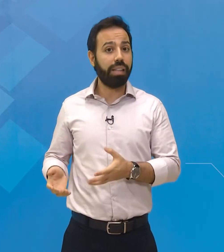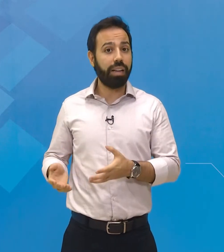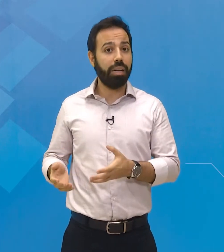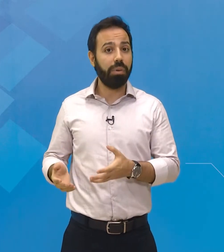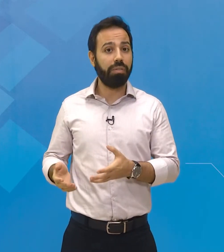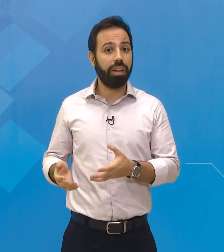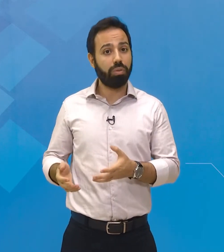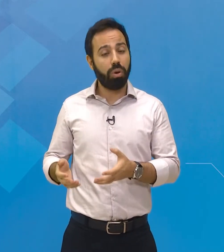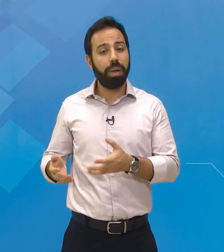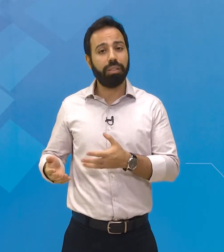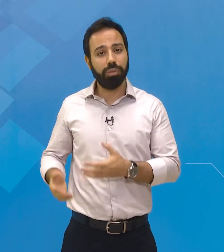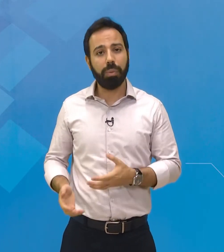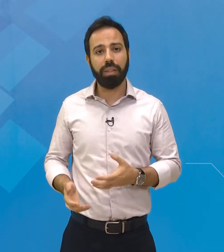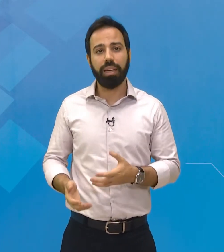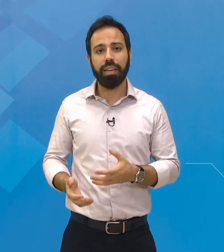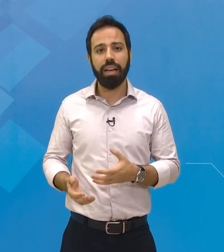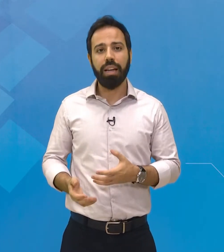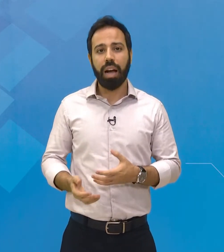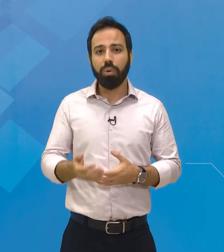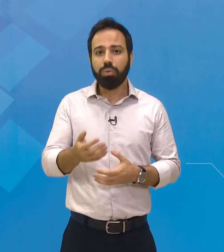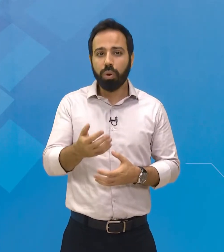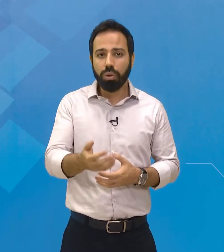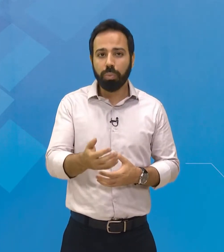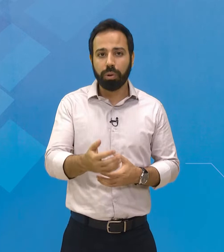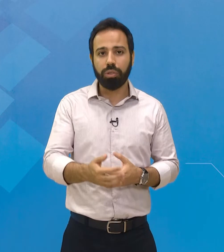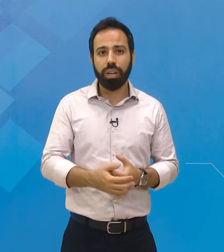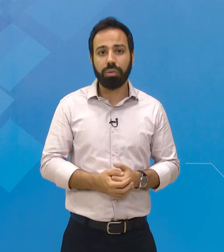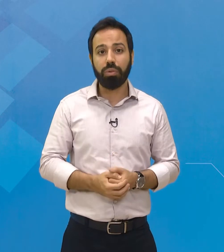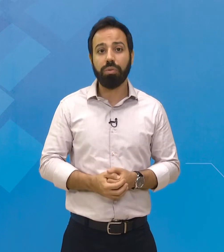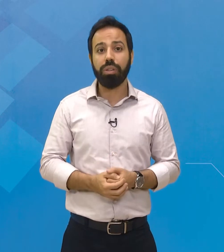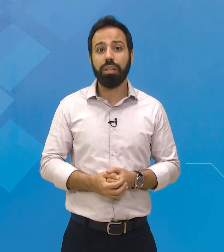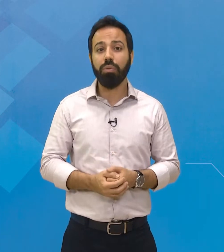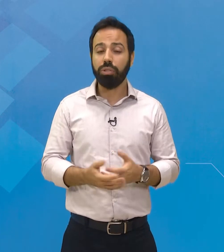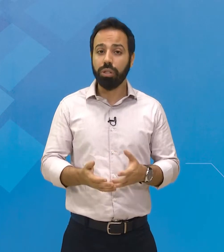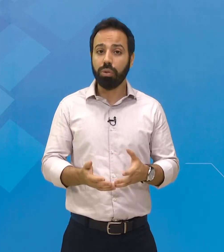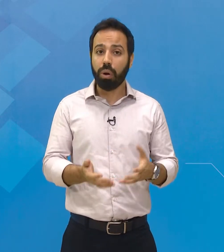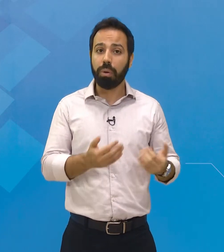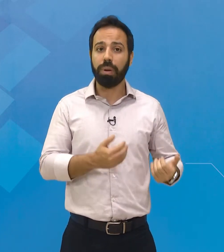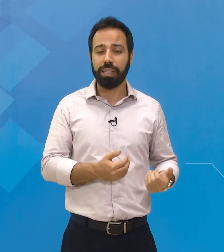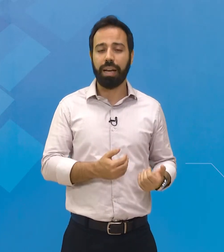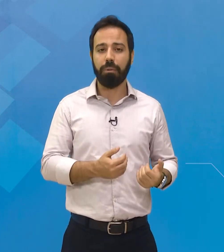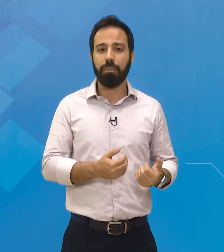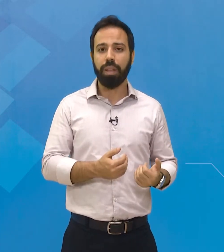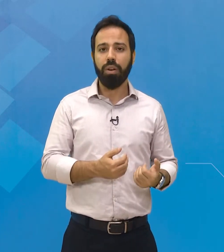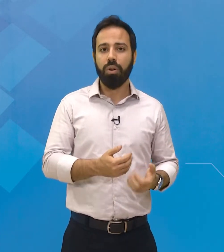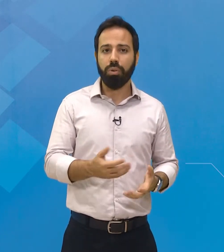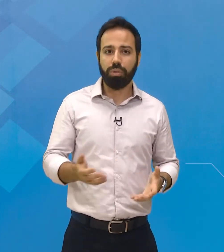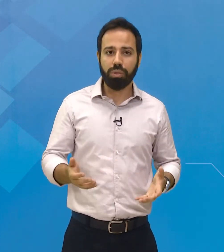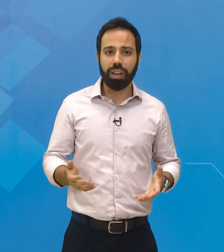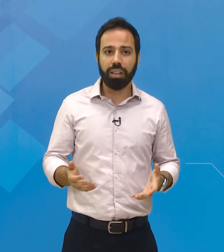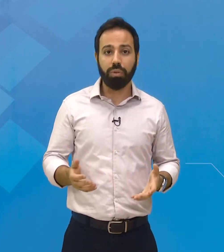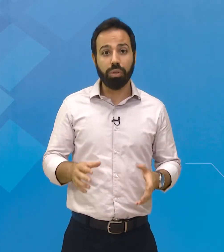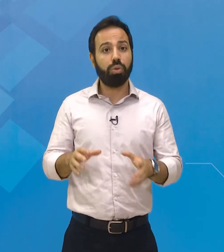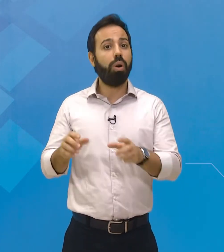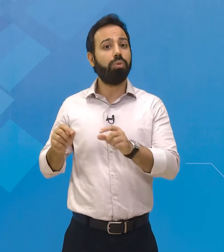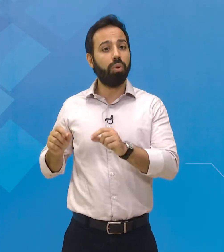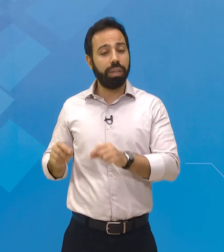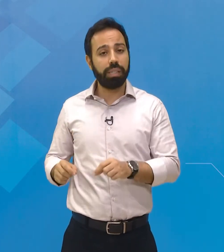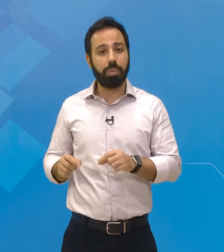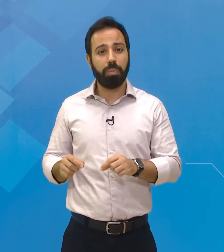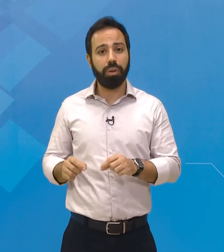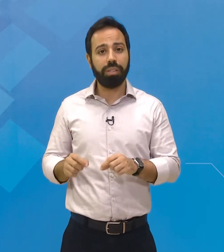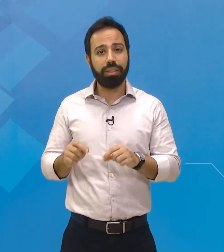do presidente da Câmara, vereador Robertinho da Padaria, autor do projeto que concedeu o título ao empresário. Outros vereadores